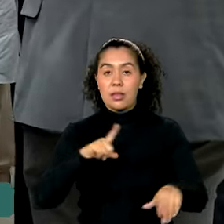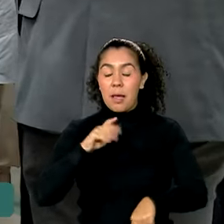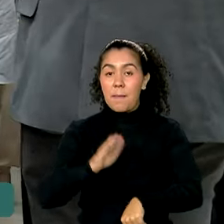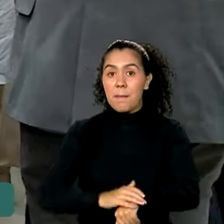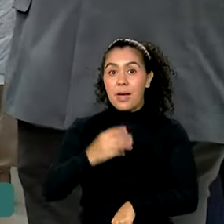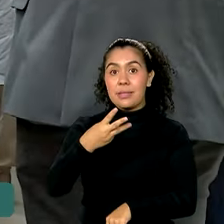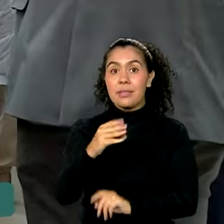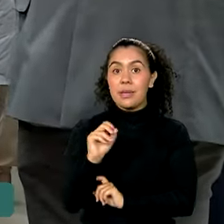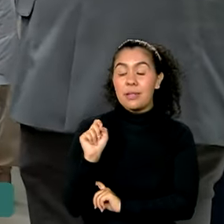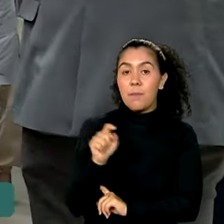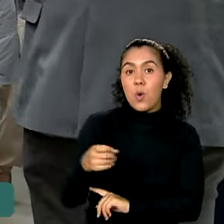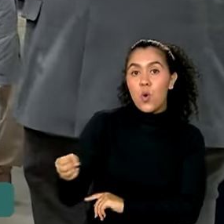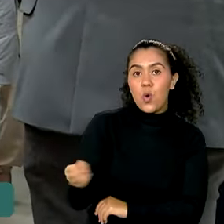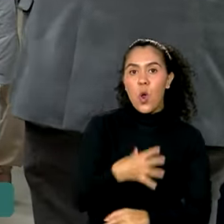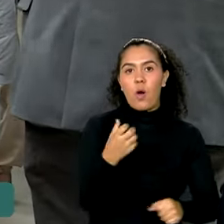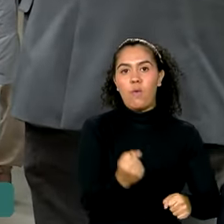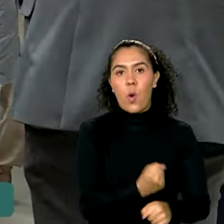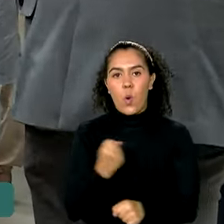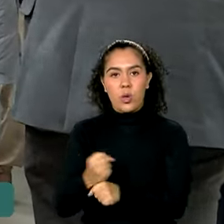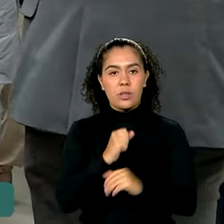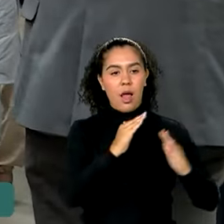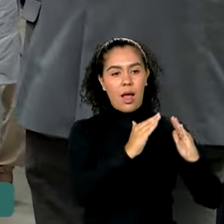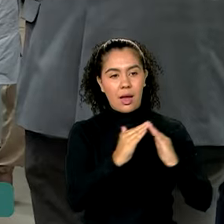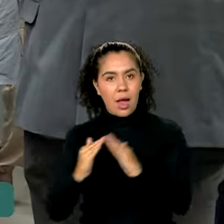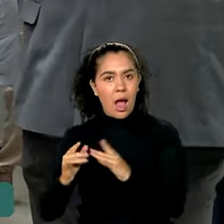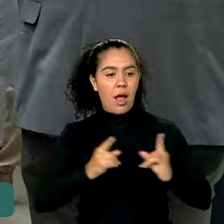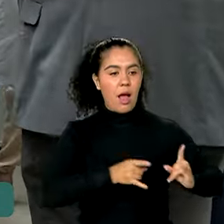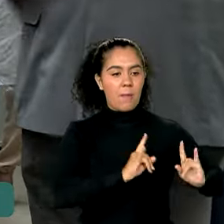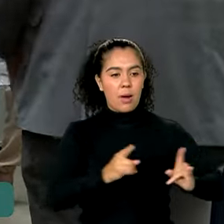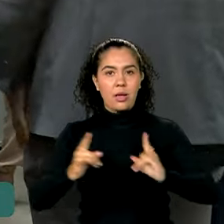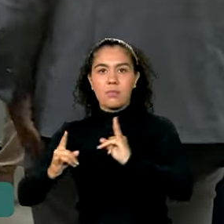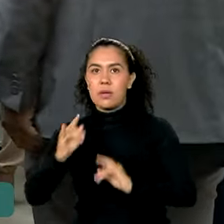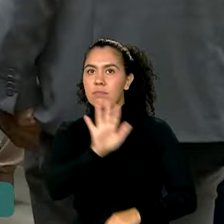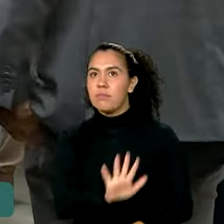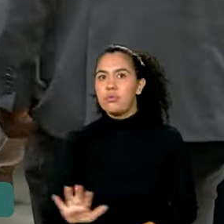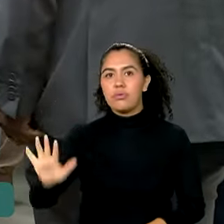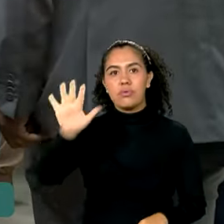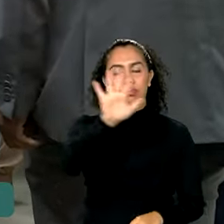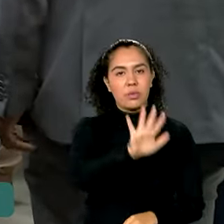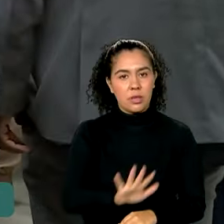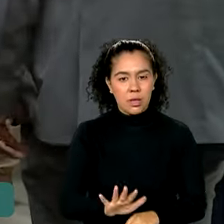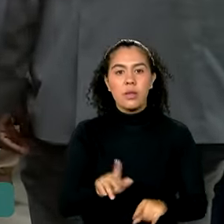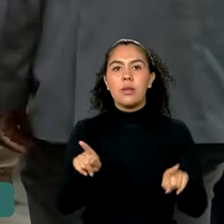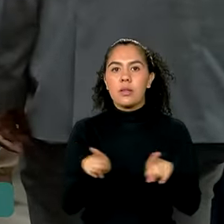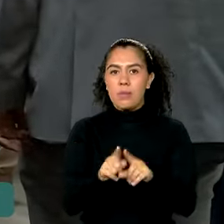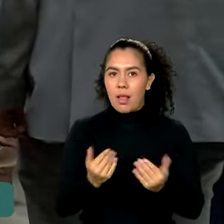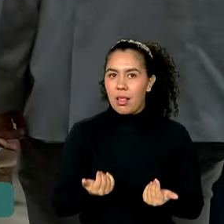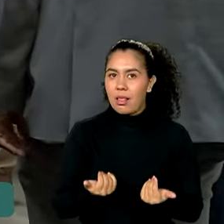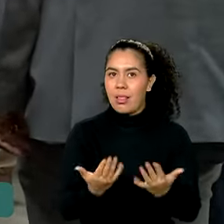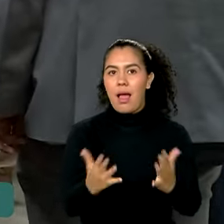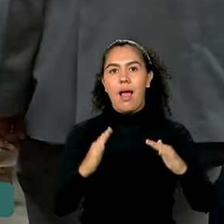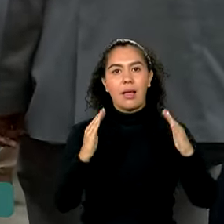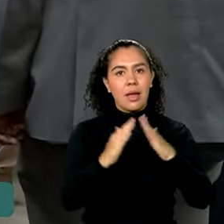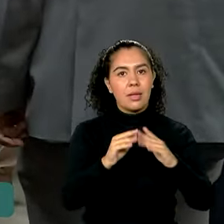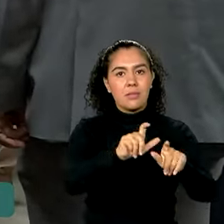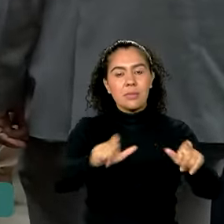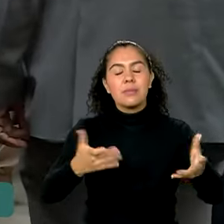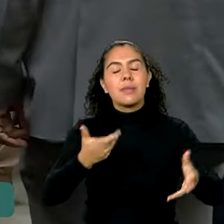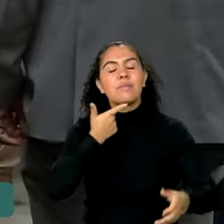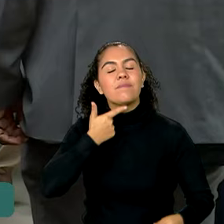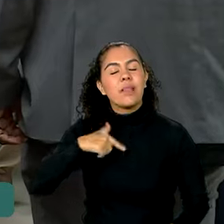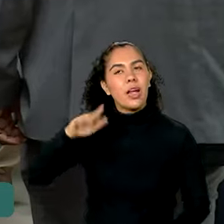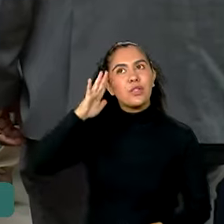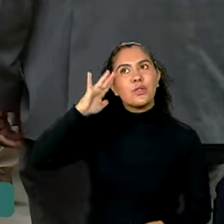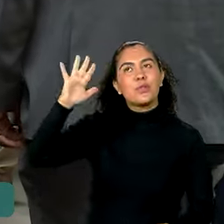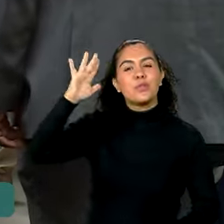mil novas unidades pelo país e fazendo com isso além da gente dar a casa as famílias que querem realizar o sonho da